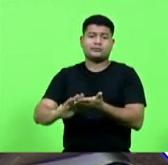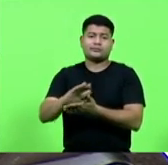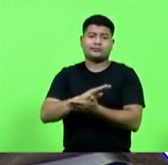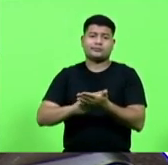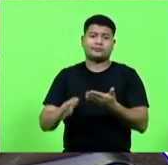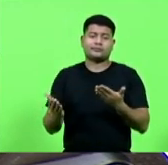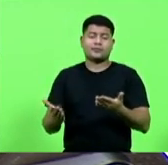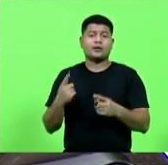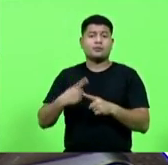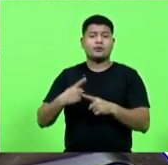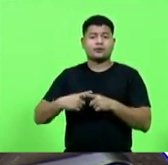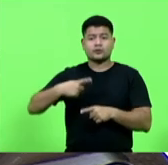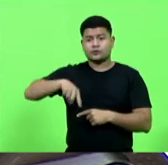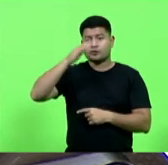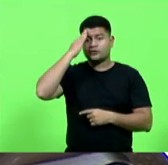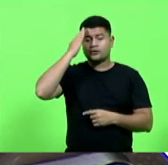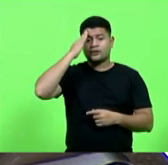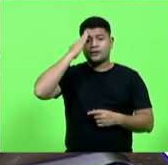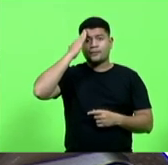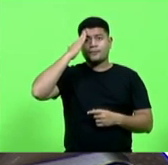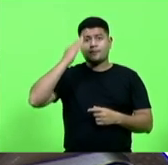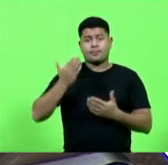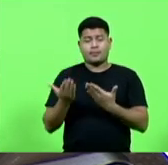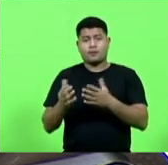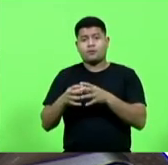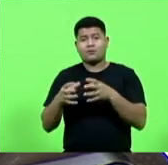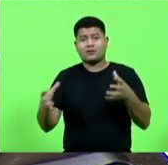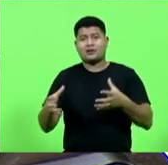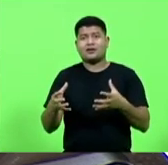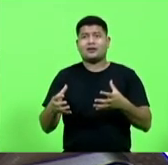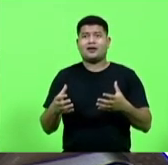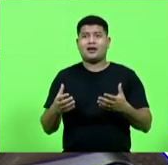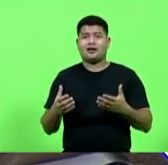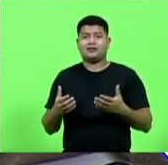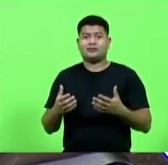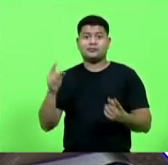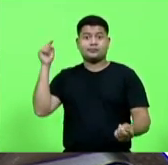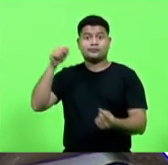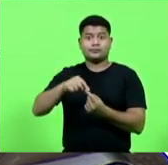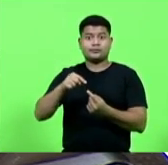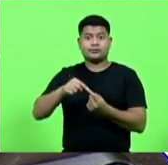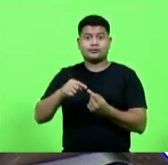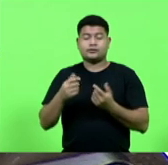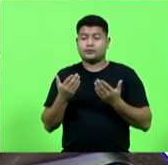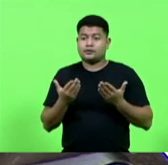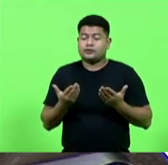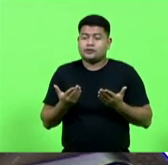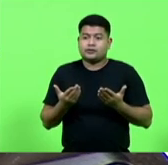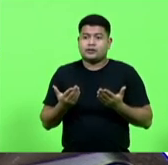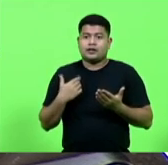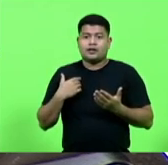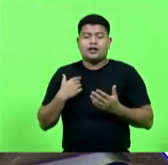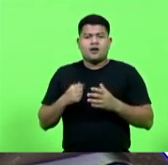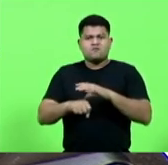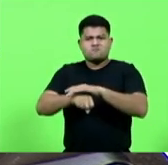nós sabemos que o grande motivo das agressões, o grande motivo dos